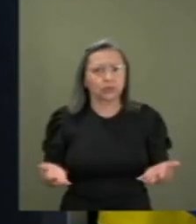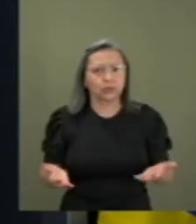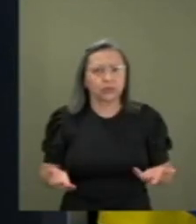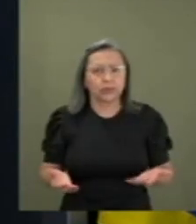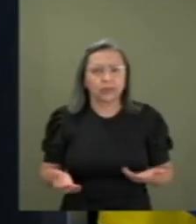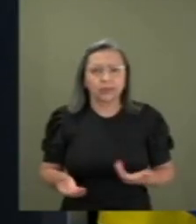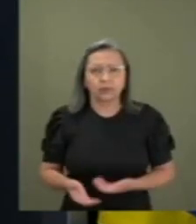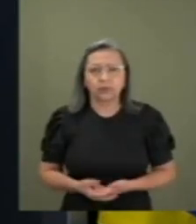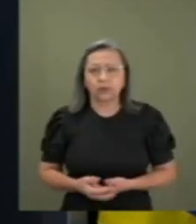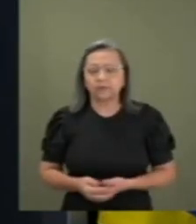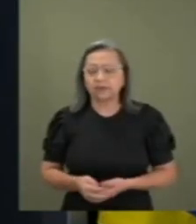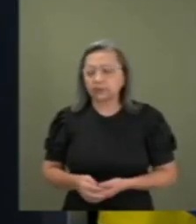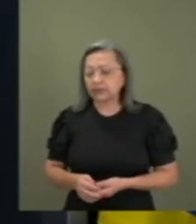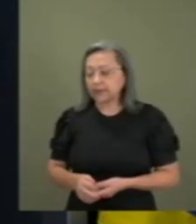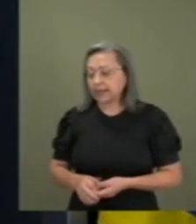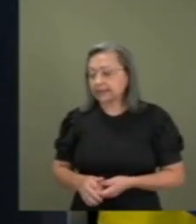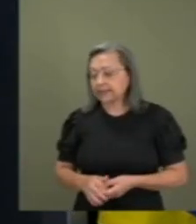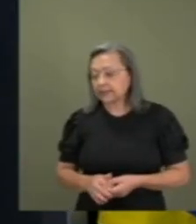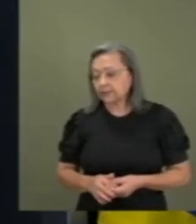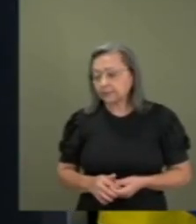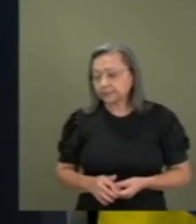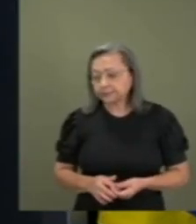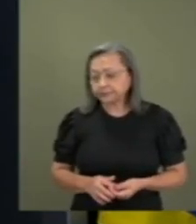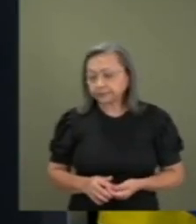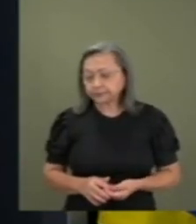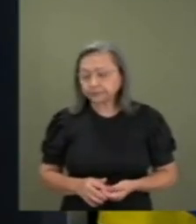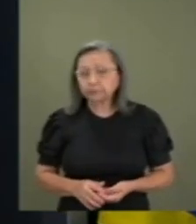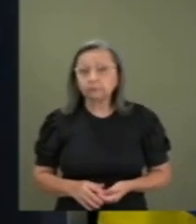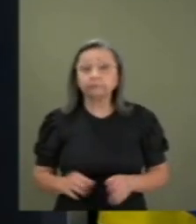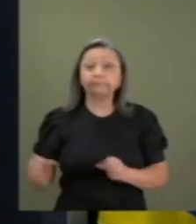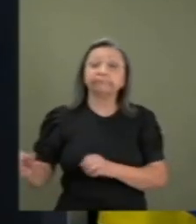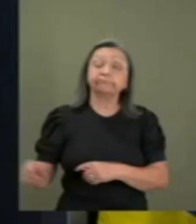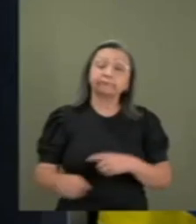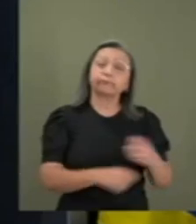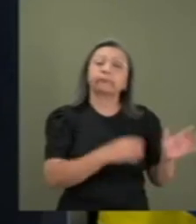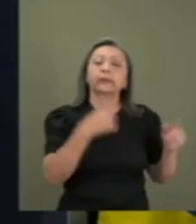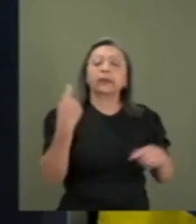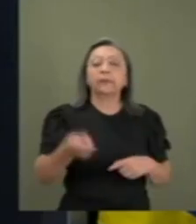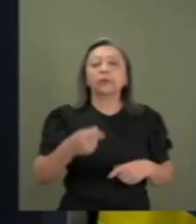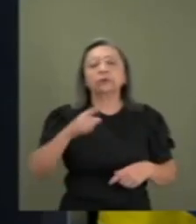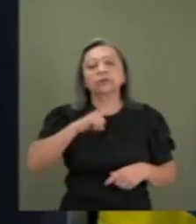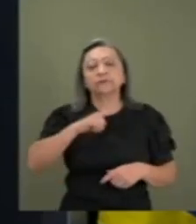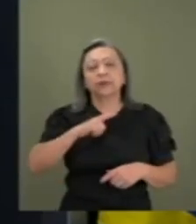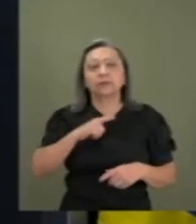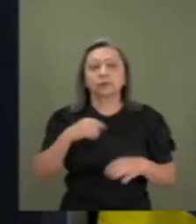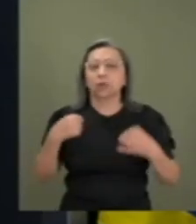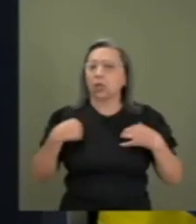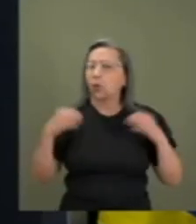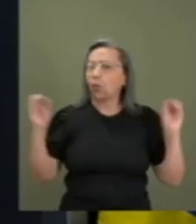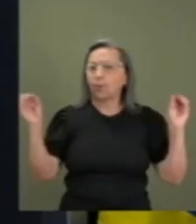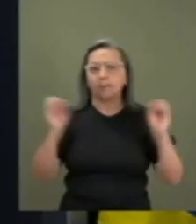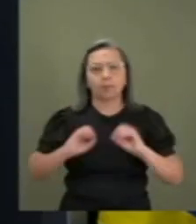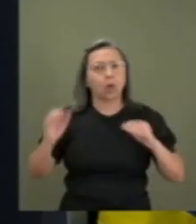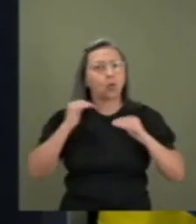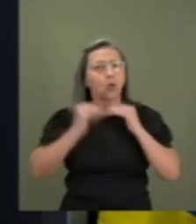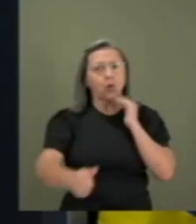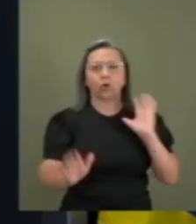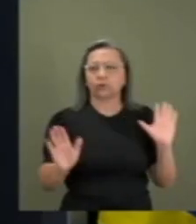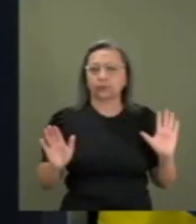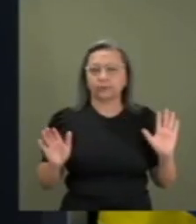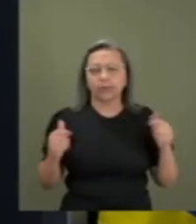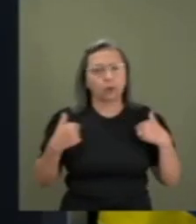Ela foi caçada. Depois nós tivemos, e eu não concordo absolutamente